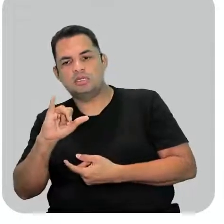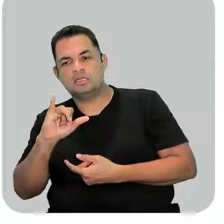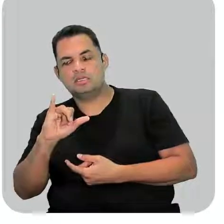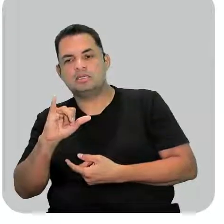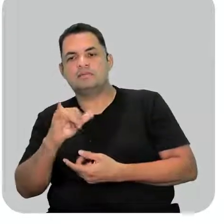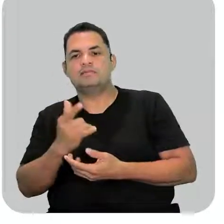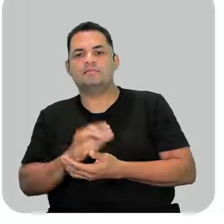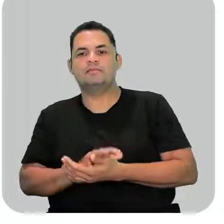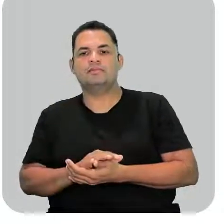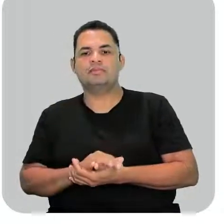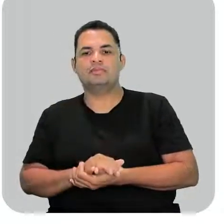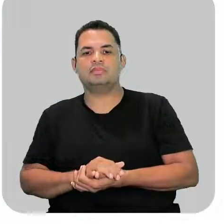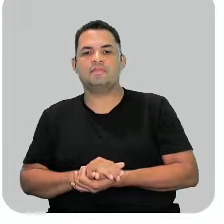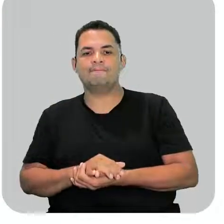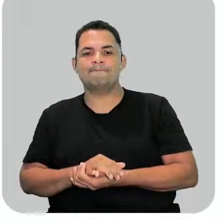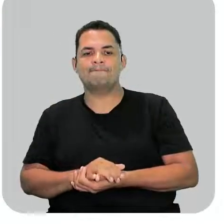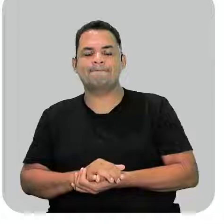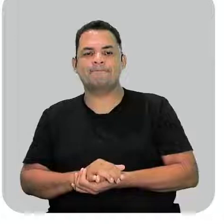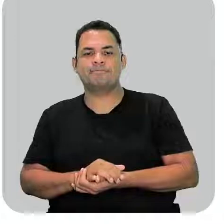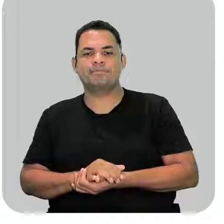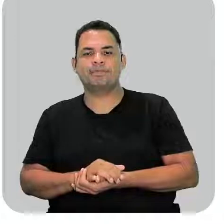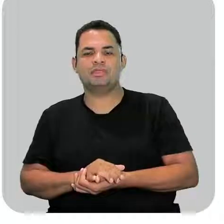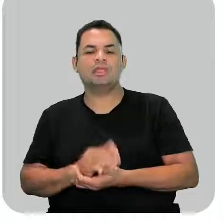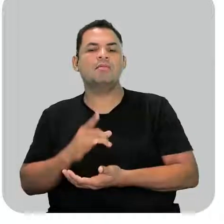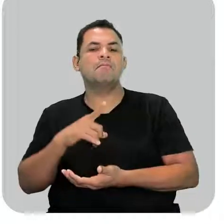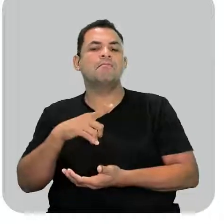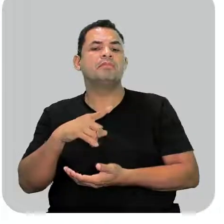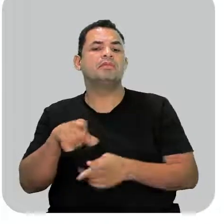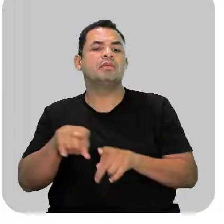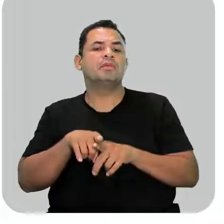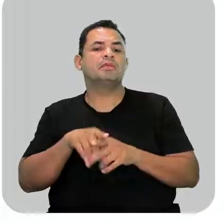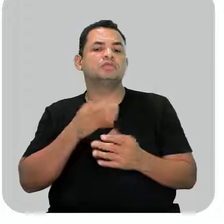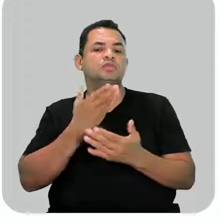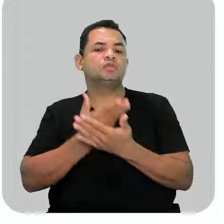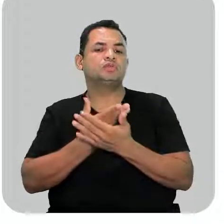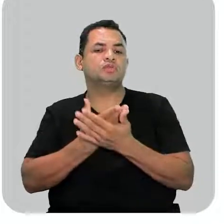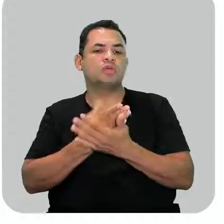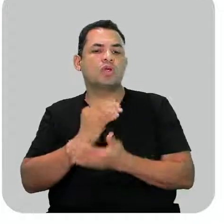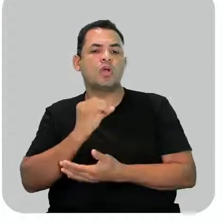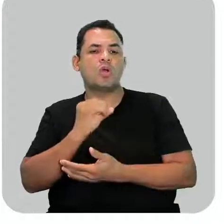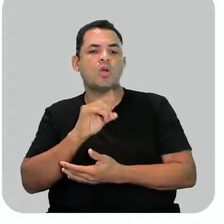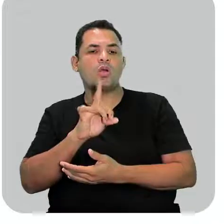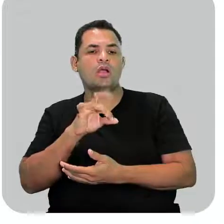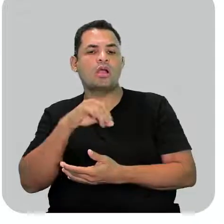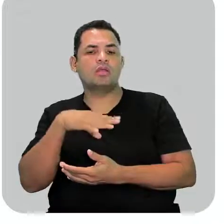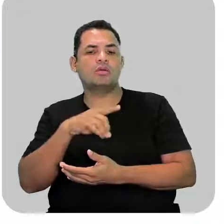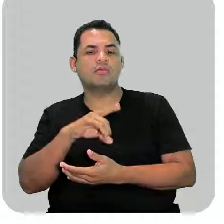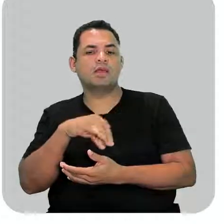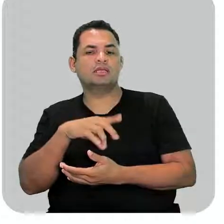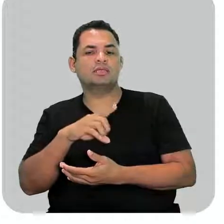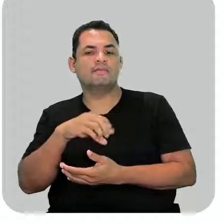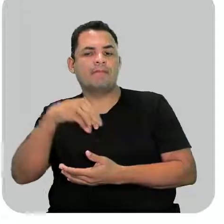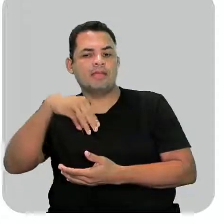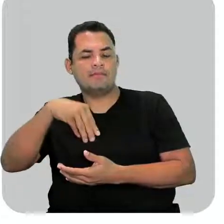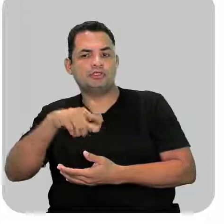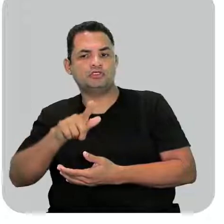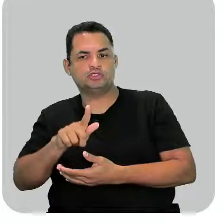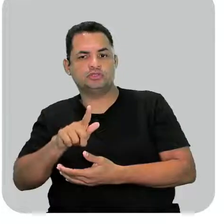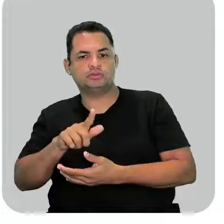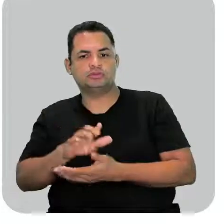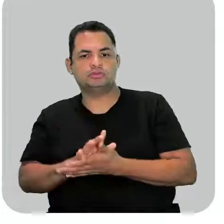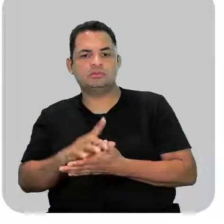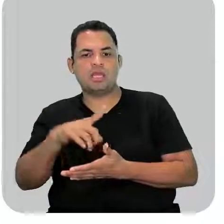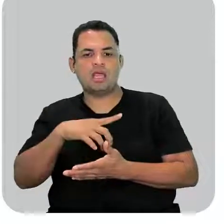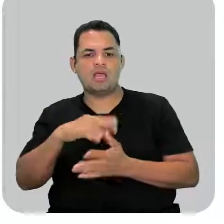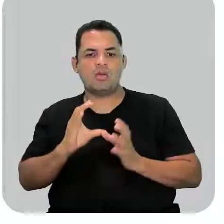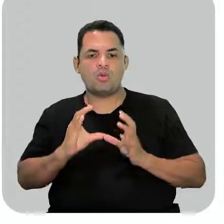metil, lítio, né? E a gente também viu os organomagnésio, que é quando a gente tiver o